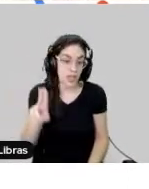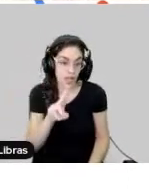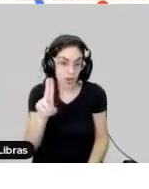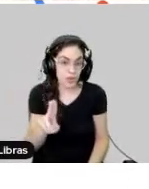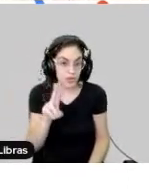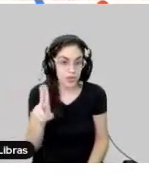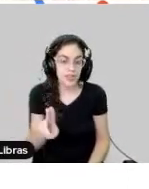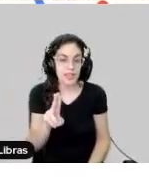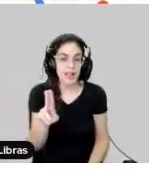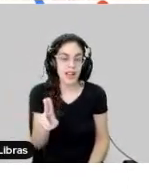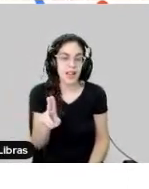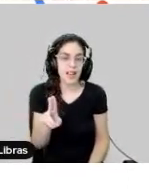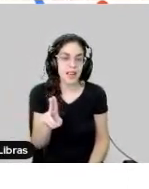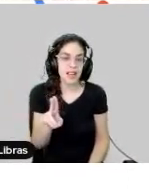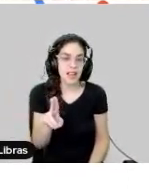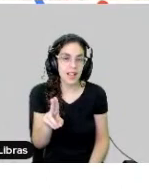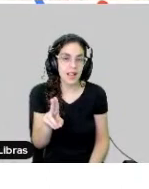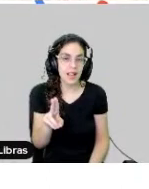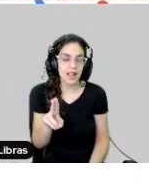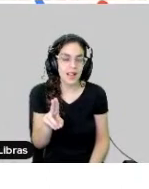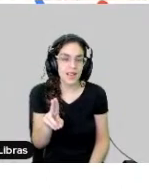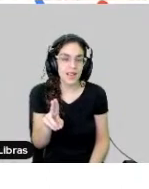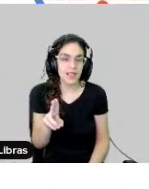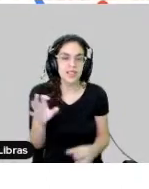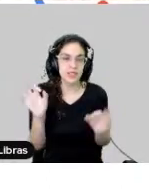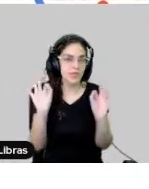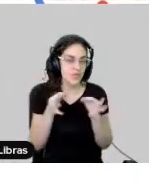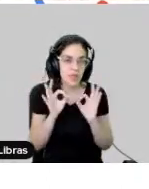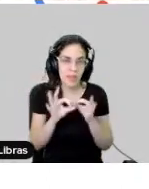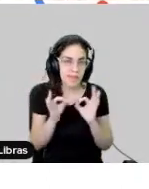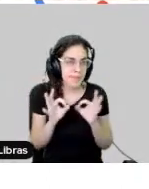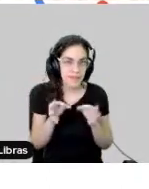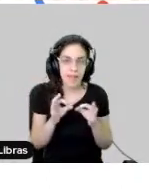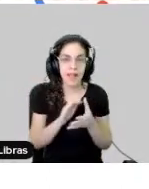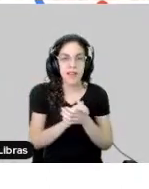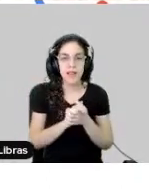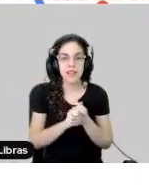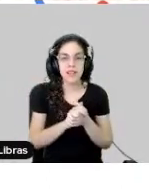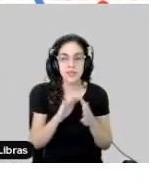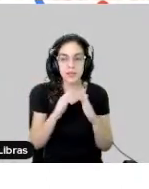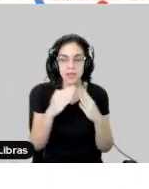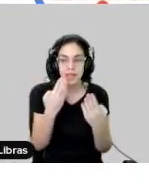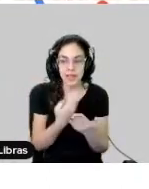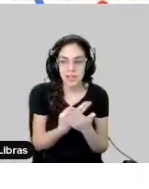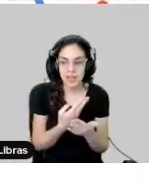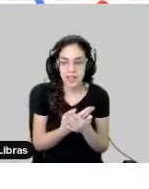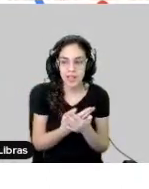a plataforma do jeito correto e deixar a aula mais dinâmica, né? Como